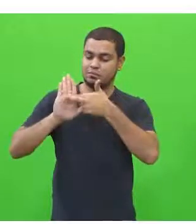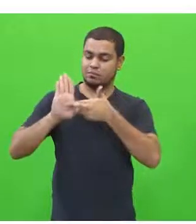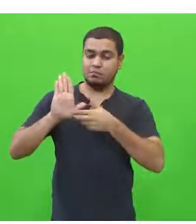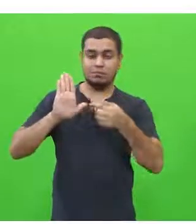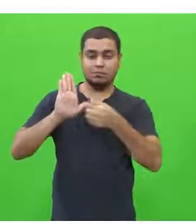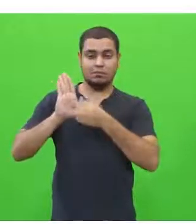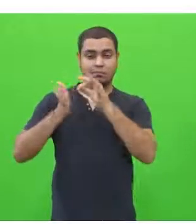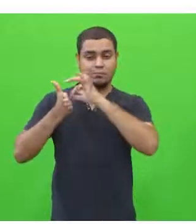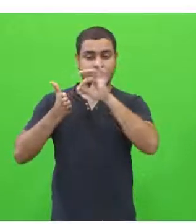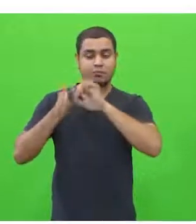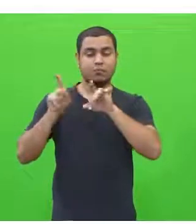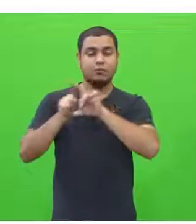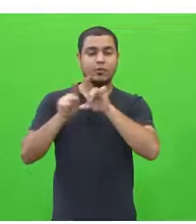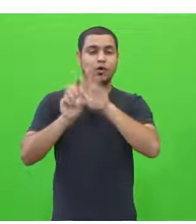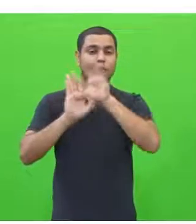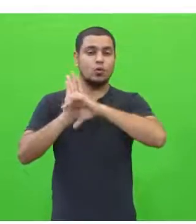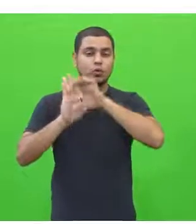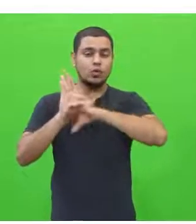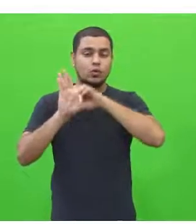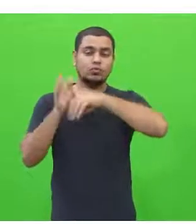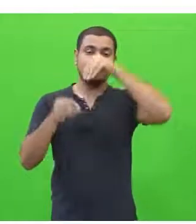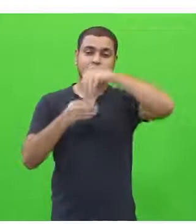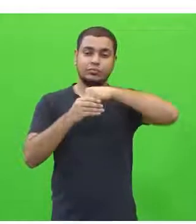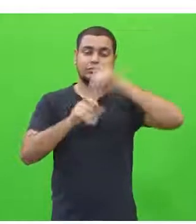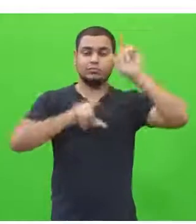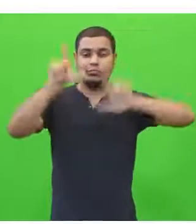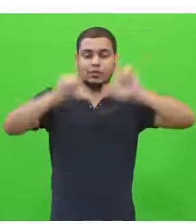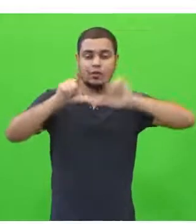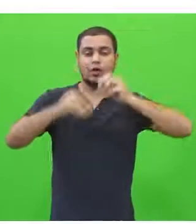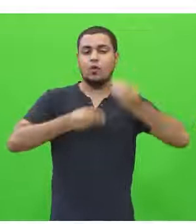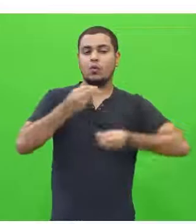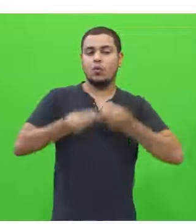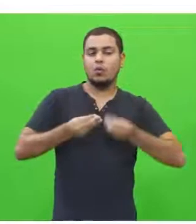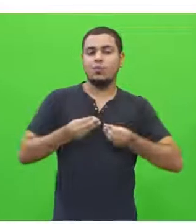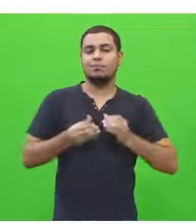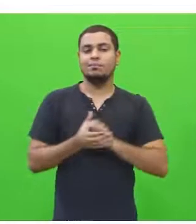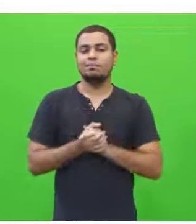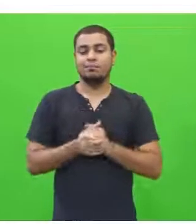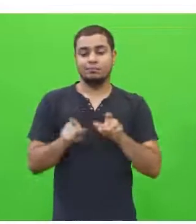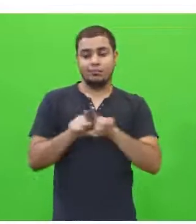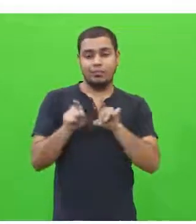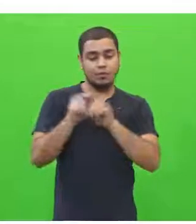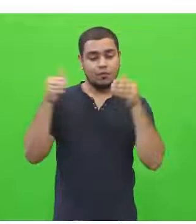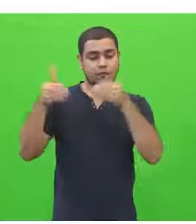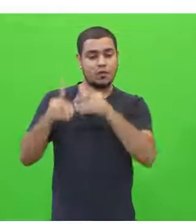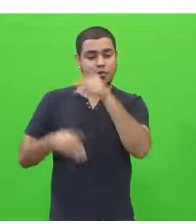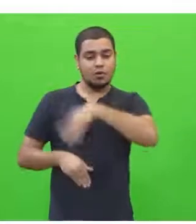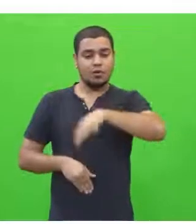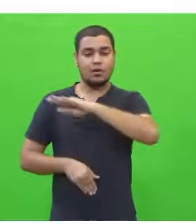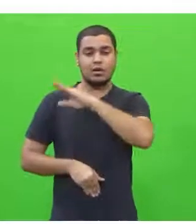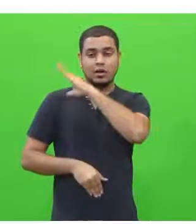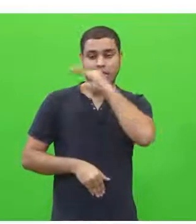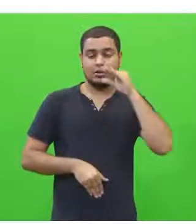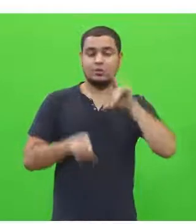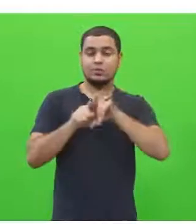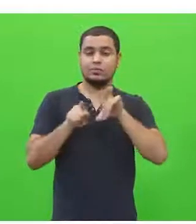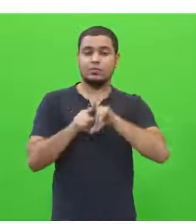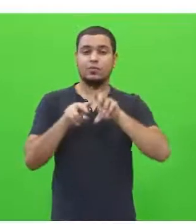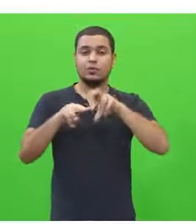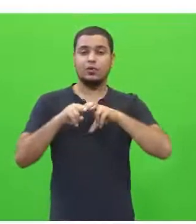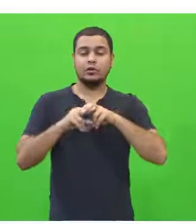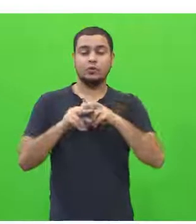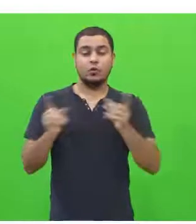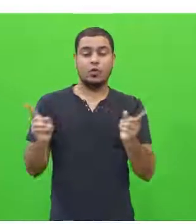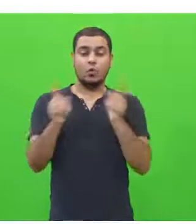e o conteúdo de campanhas publicitárias voltadas às crianças, pois, do contrário, elas